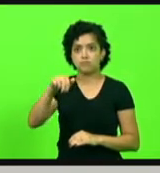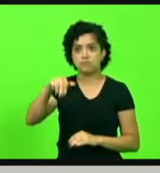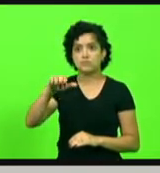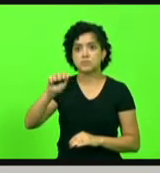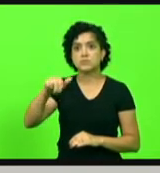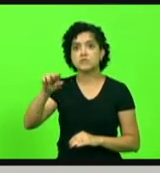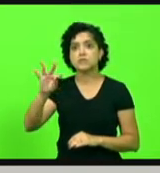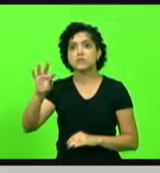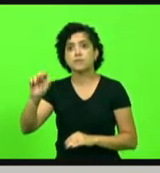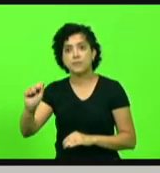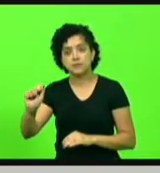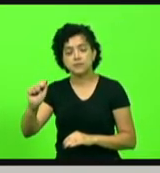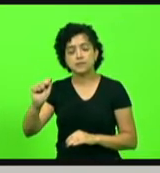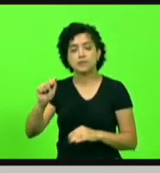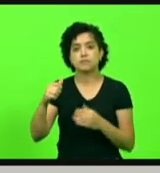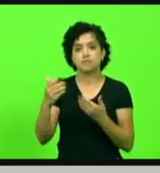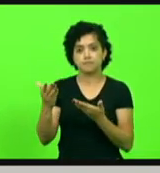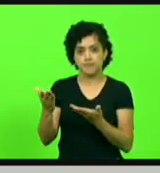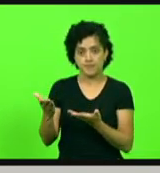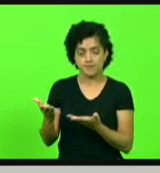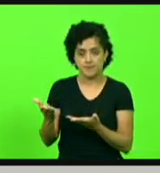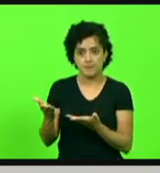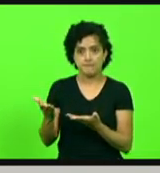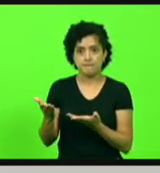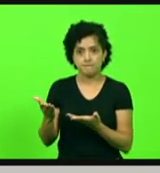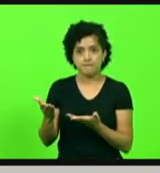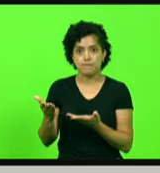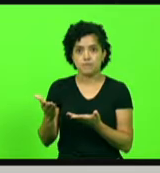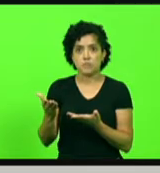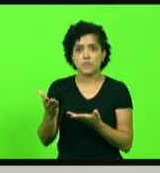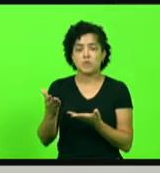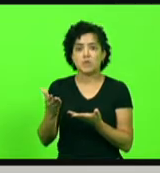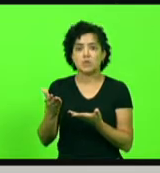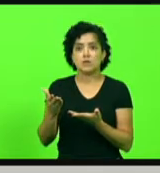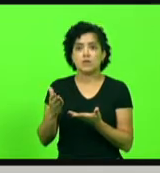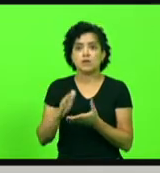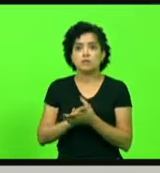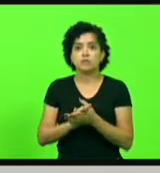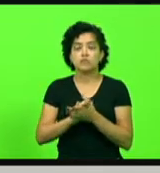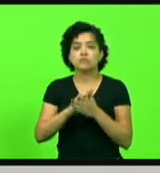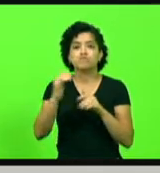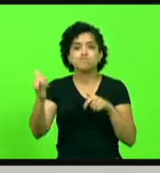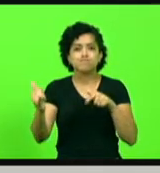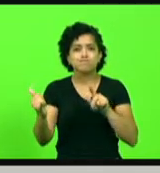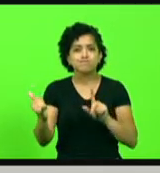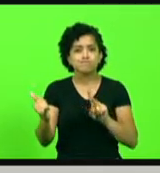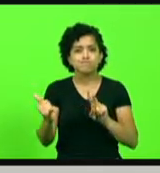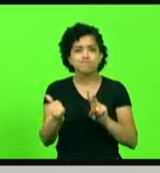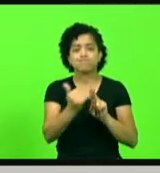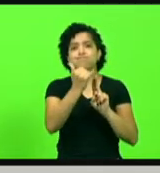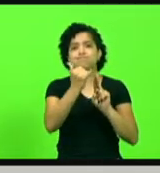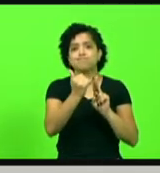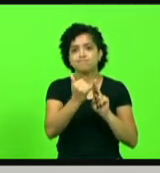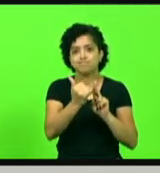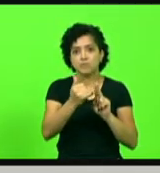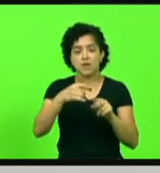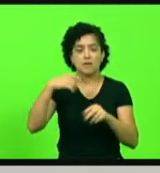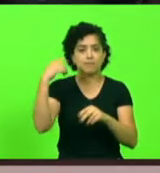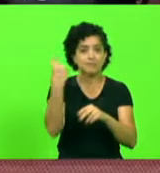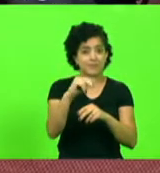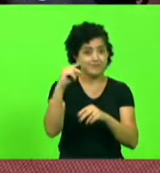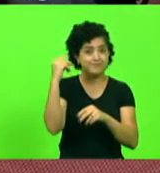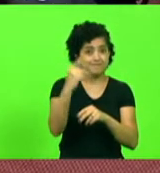Simas por ter intervido por uma vítima que estava sendo agredida por um grupo